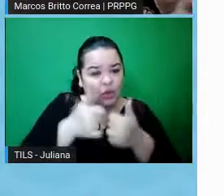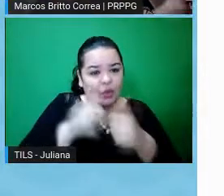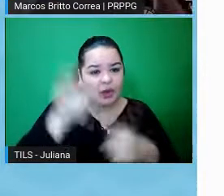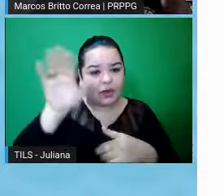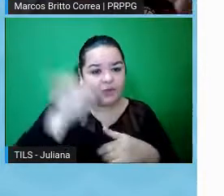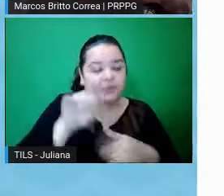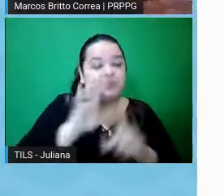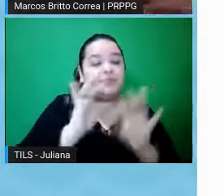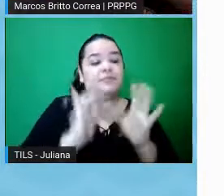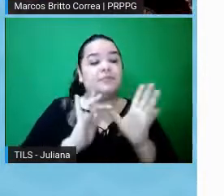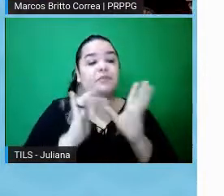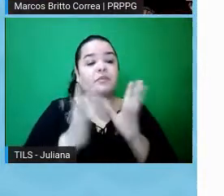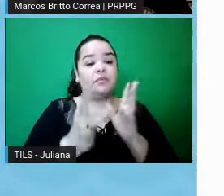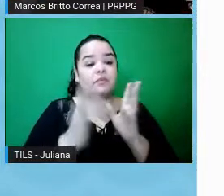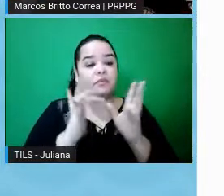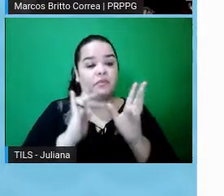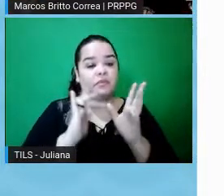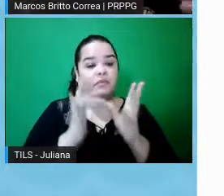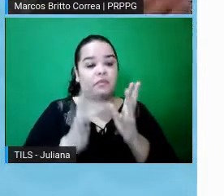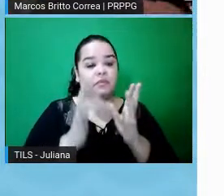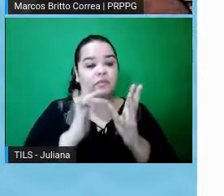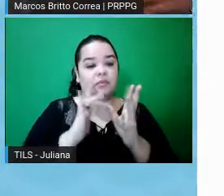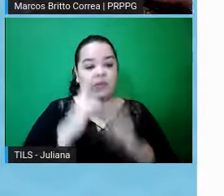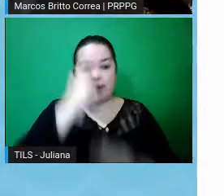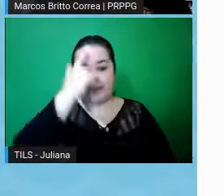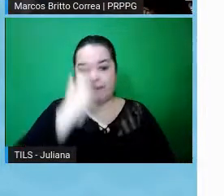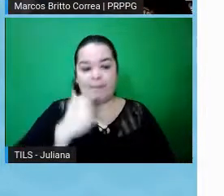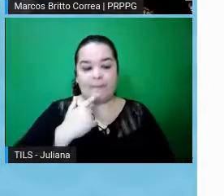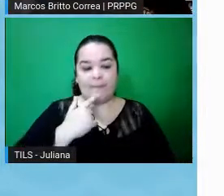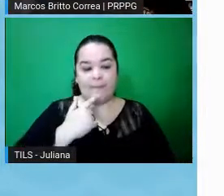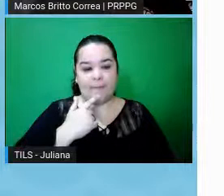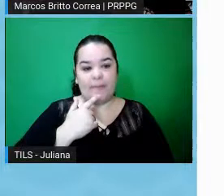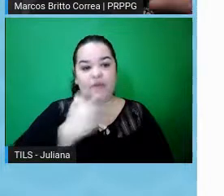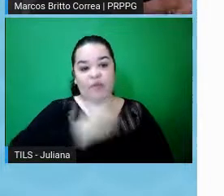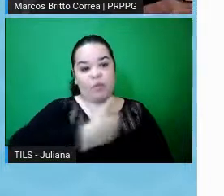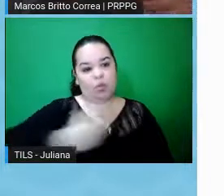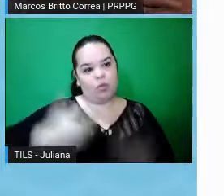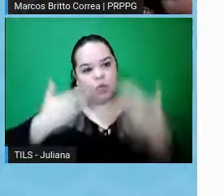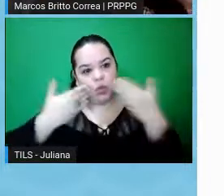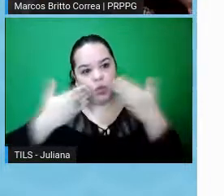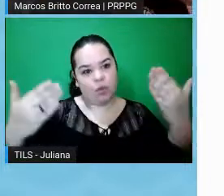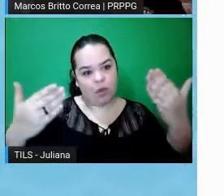redes sociais, de coletar informações de perfis públicos de redes sociais, mas que são perfis pessoais, e aí, nesse caso também,